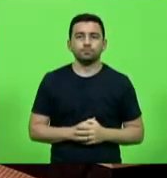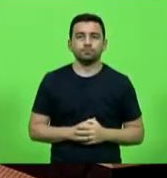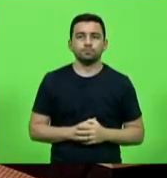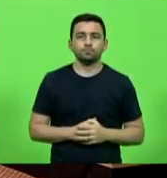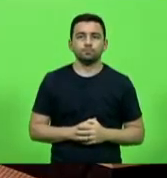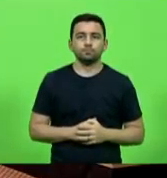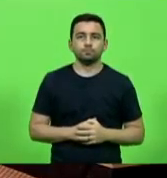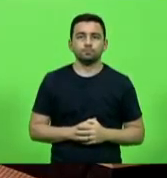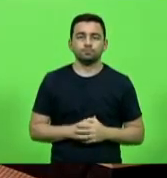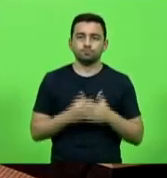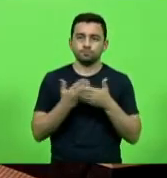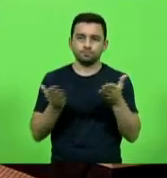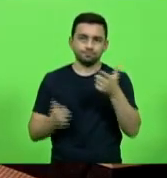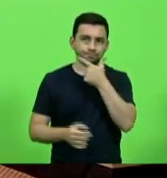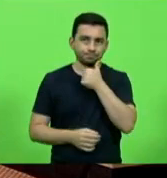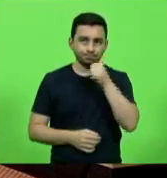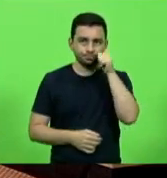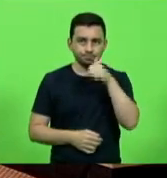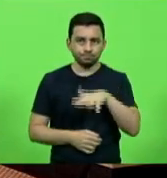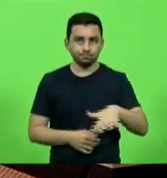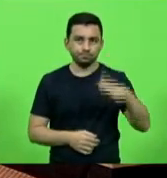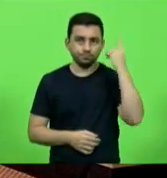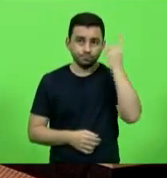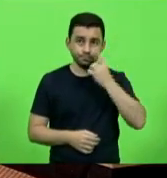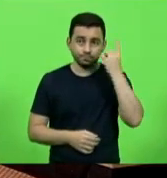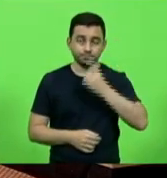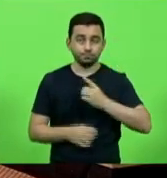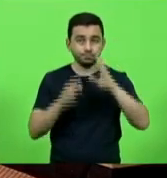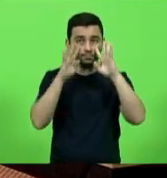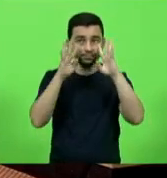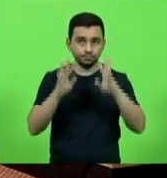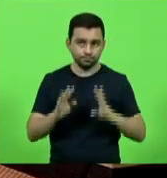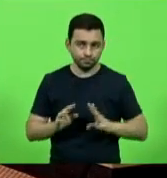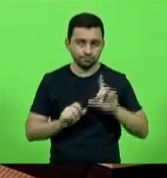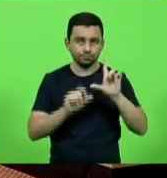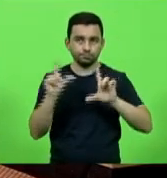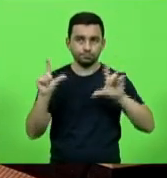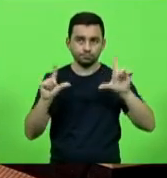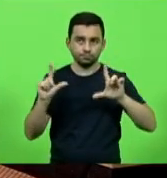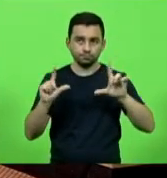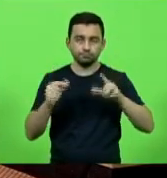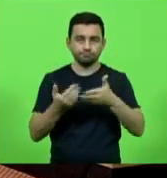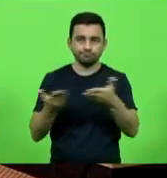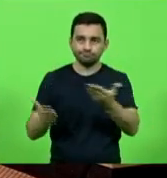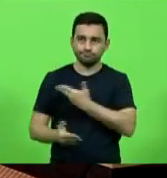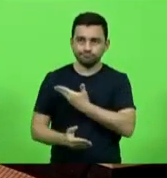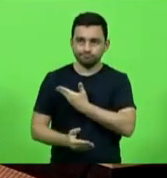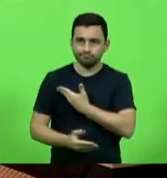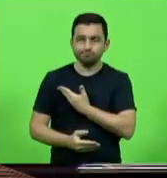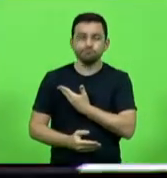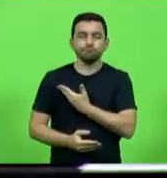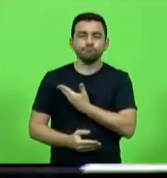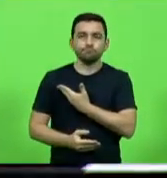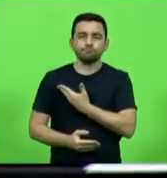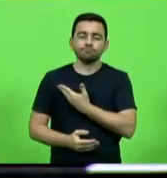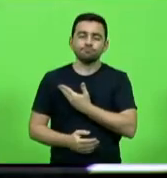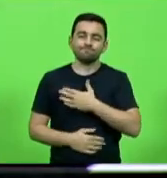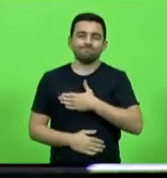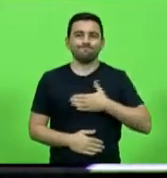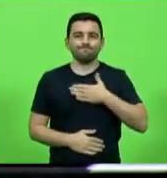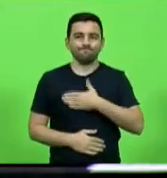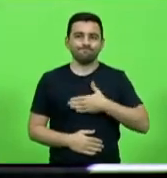Senhores e senhoras deputadas, catarinenses que nos acompanham, colegas de imprensa, é um prazer a gente poder retornar aqui